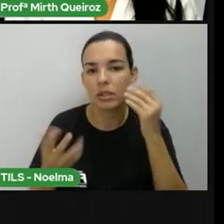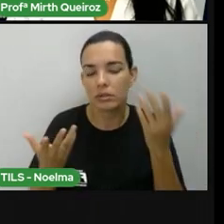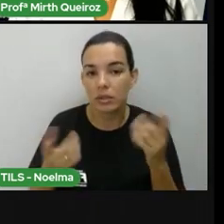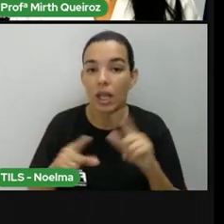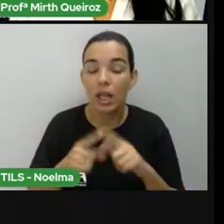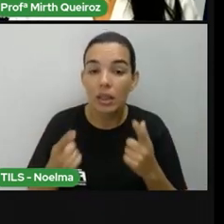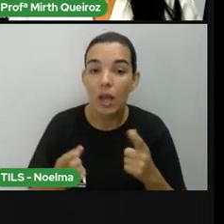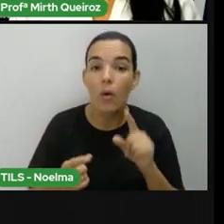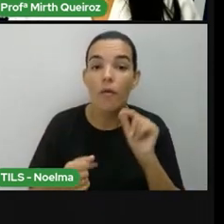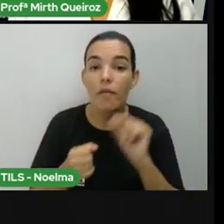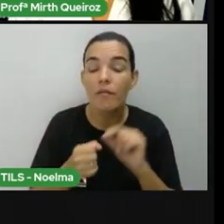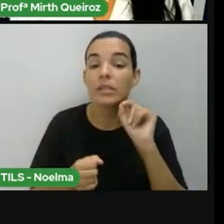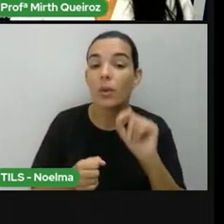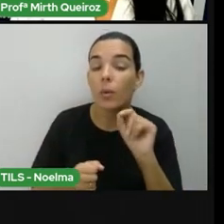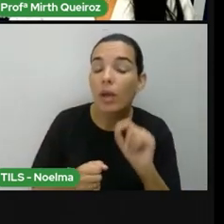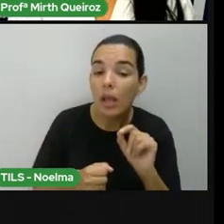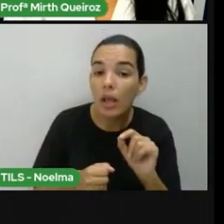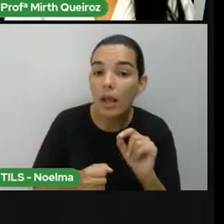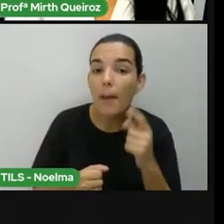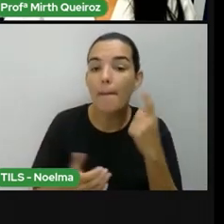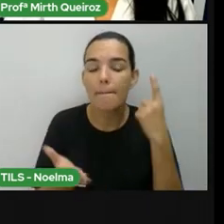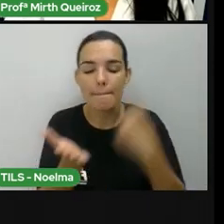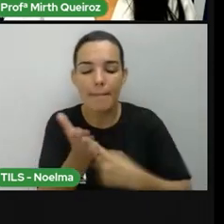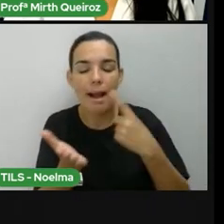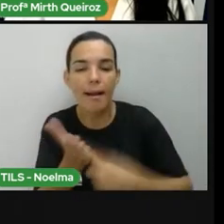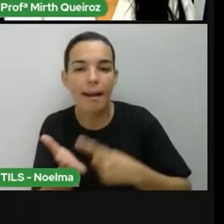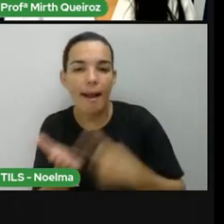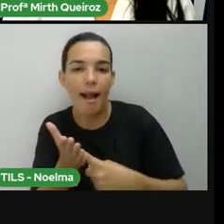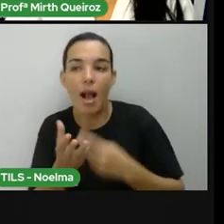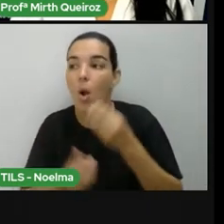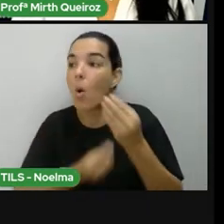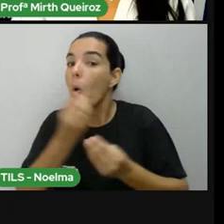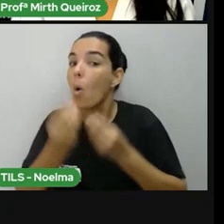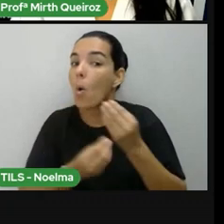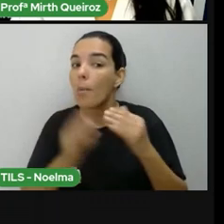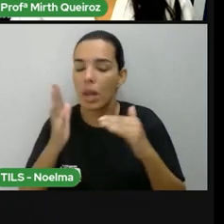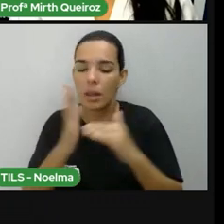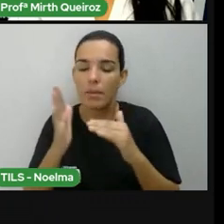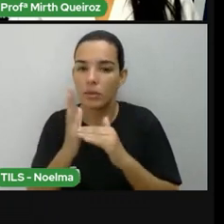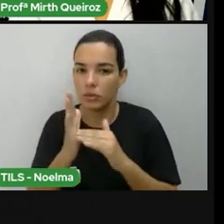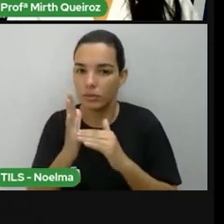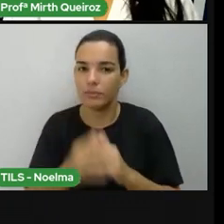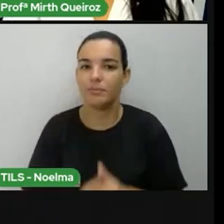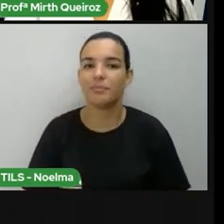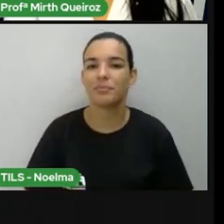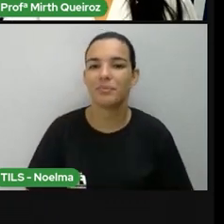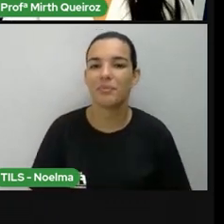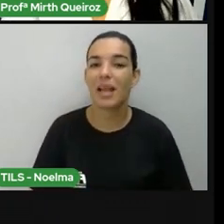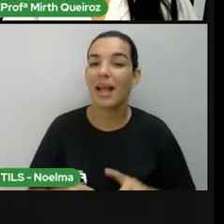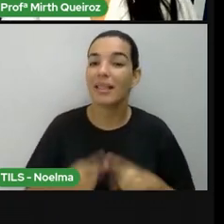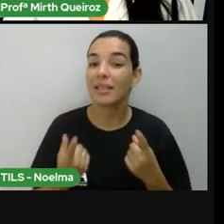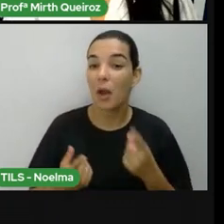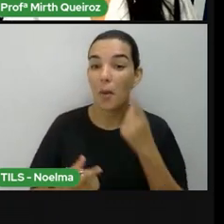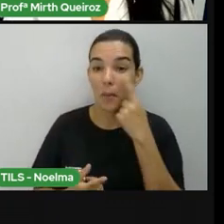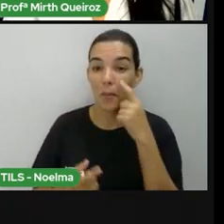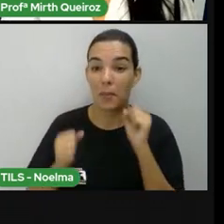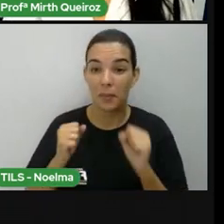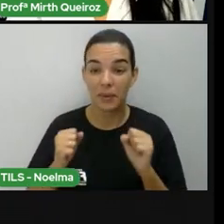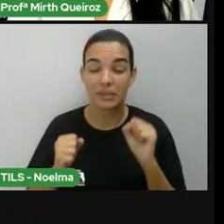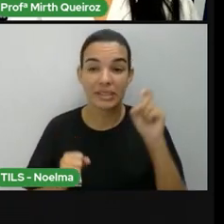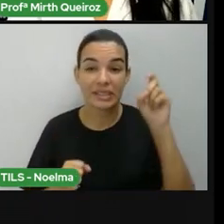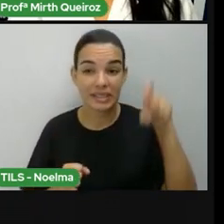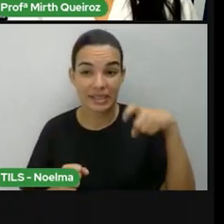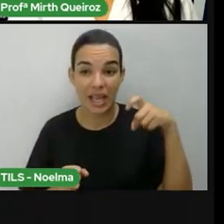Como é que a gente vai definir, então, o limite entre esses municípios? Através de limites naturais ou